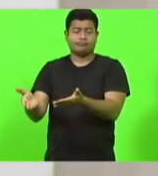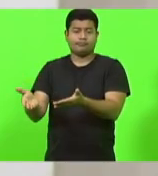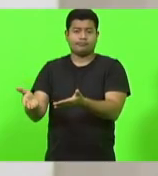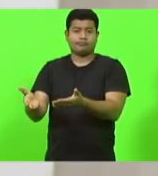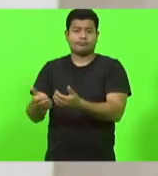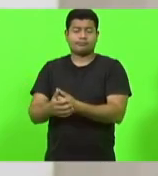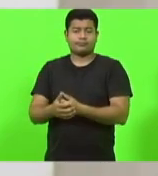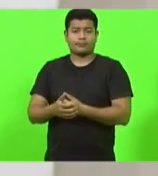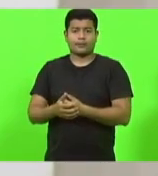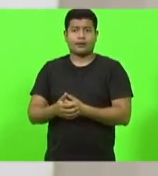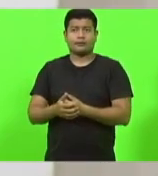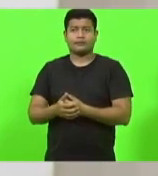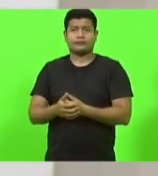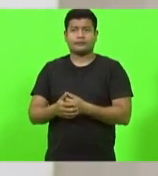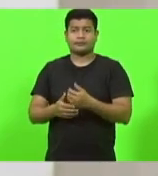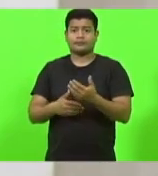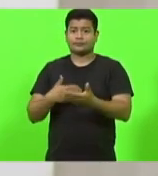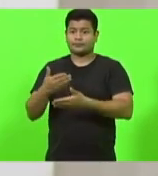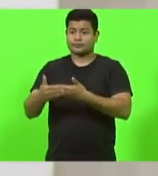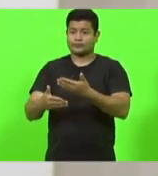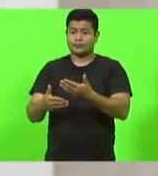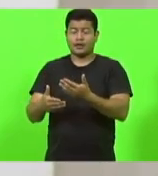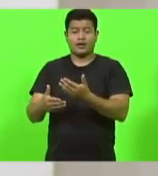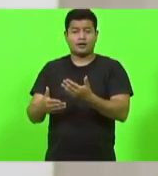com toda a segurança,